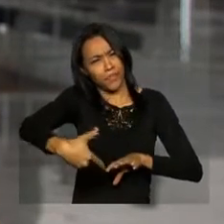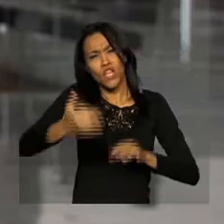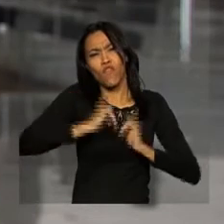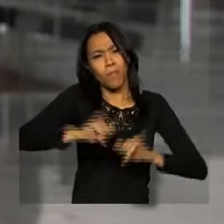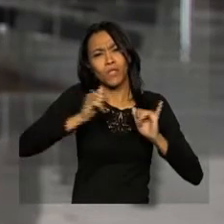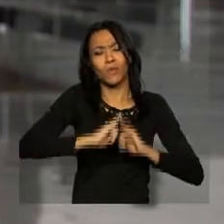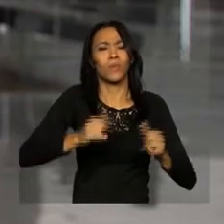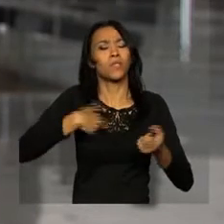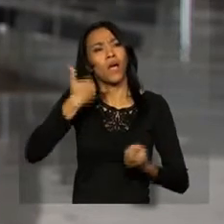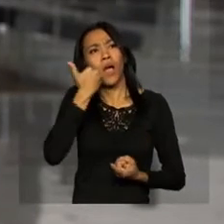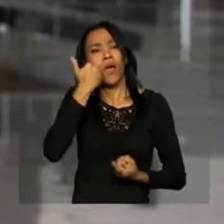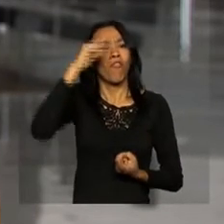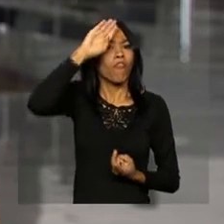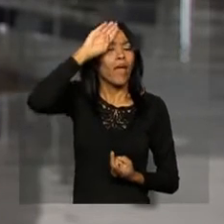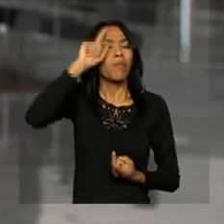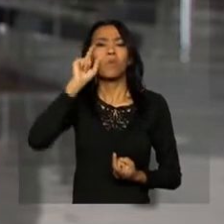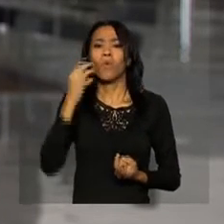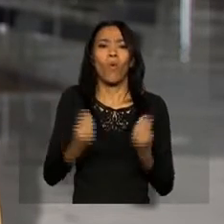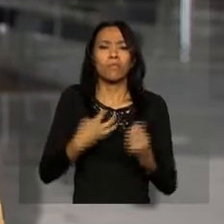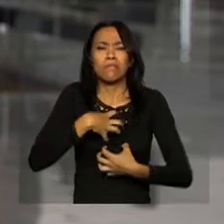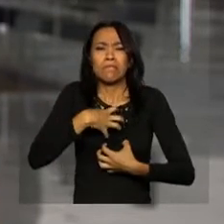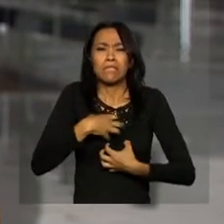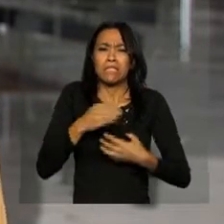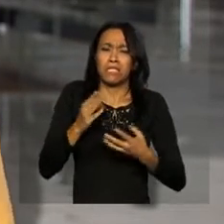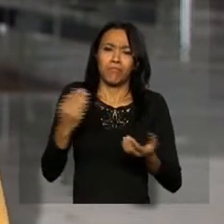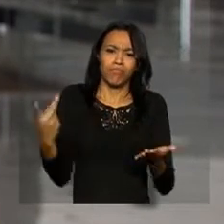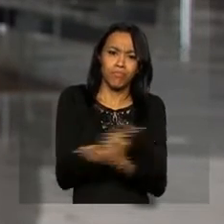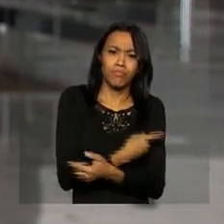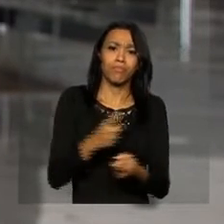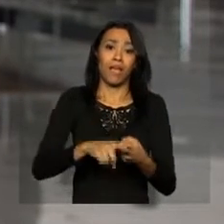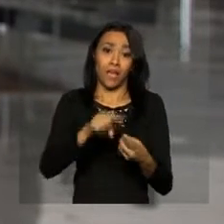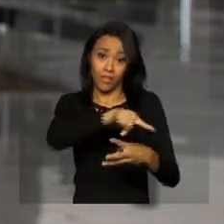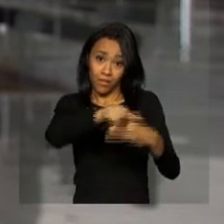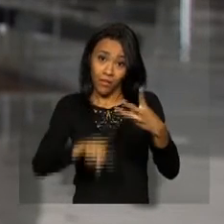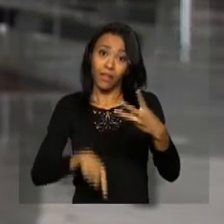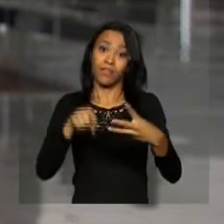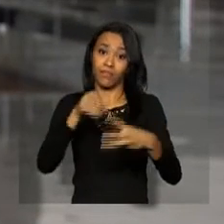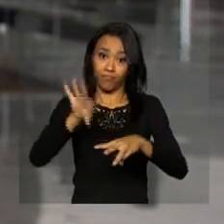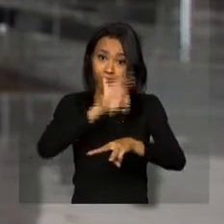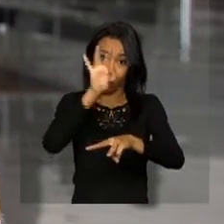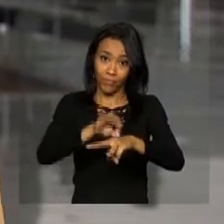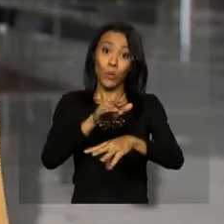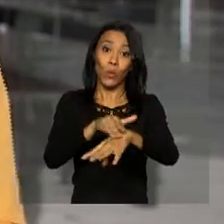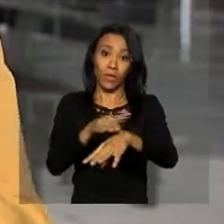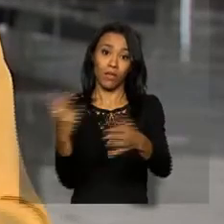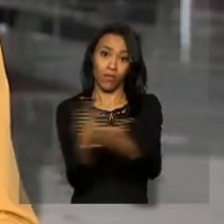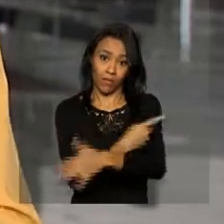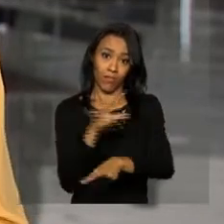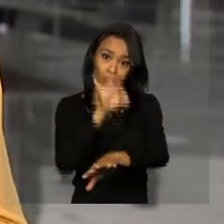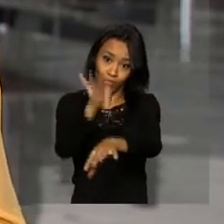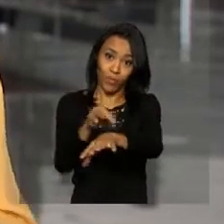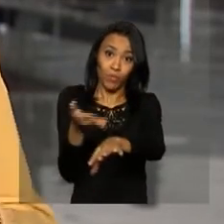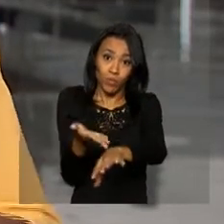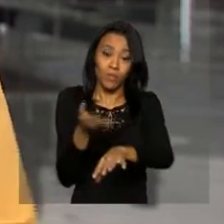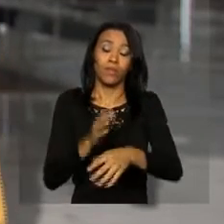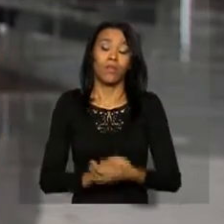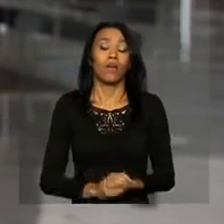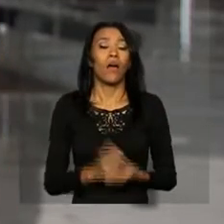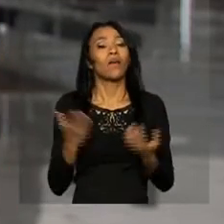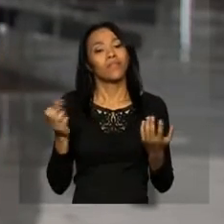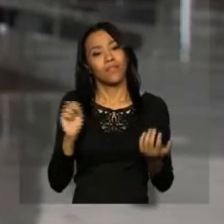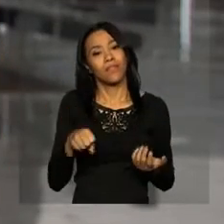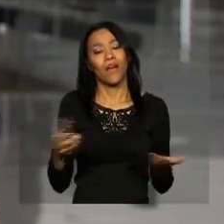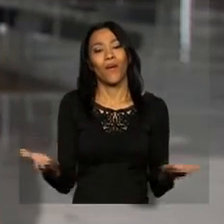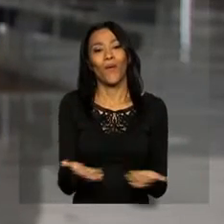sintomas das doenças causadas pelo mosquito, que são a dengue, a febre, a chikungunya e o zika. Então, além disso, Jaime, agora sim,